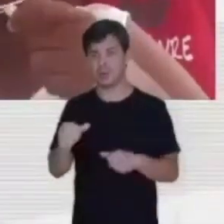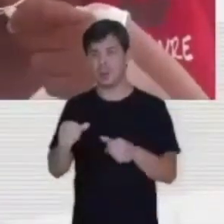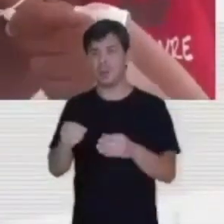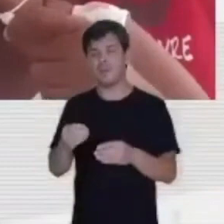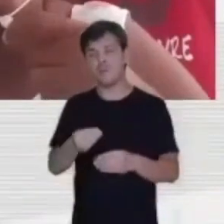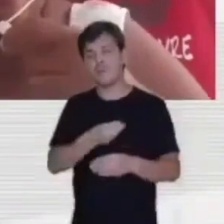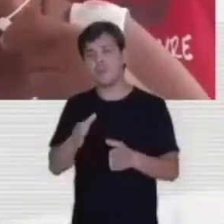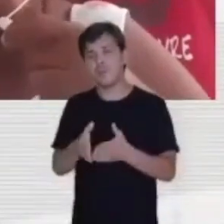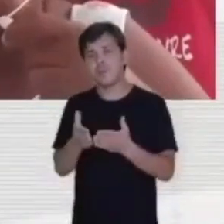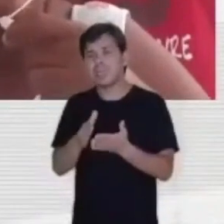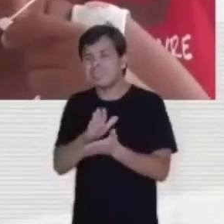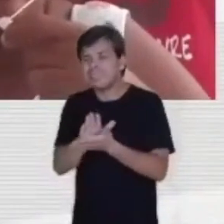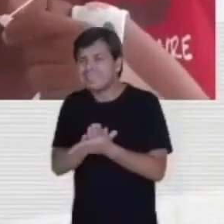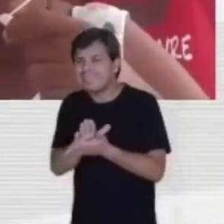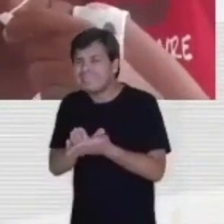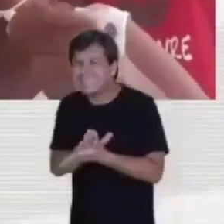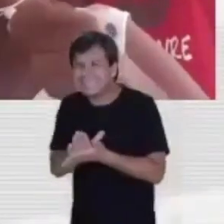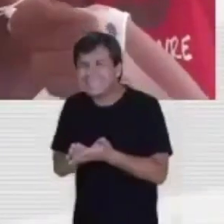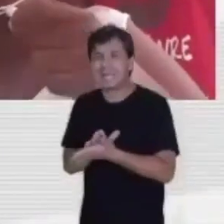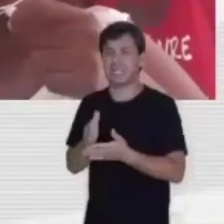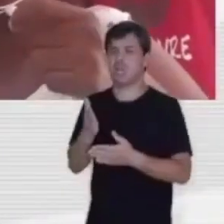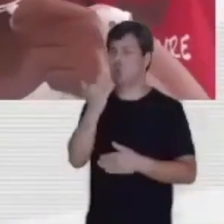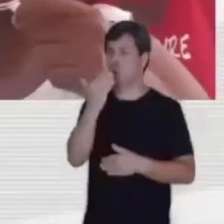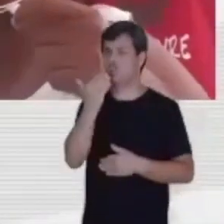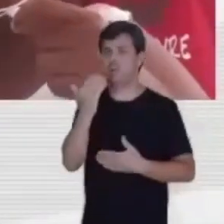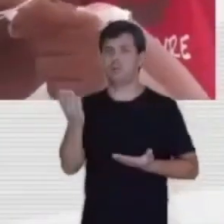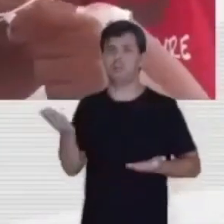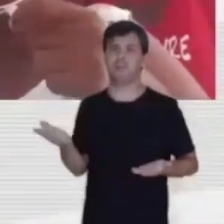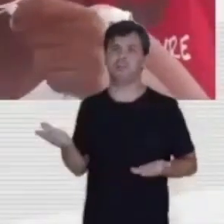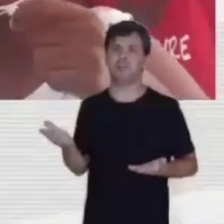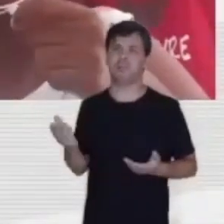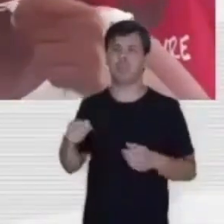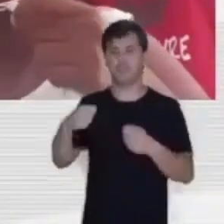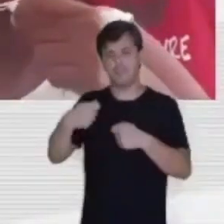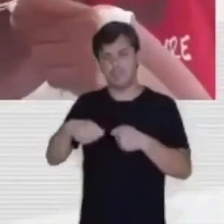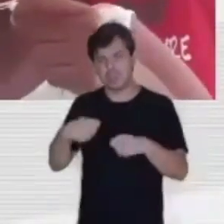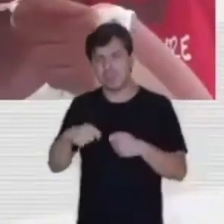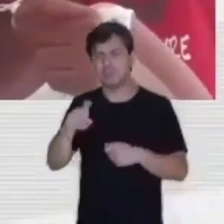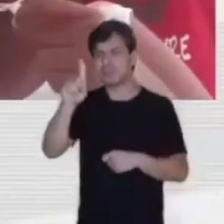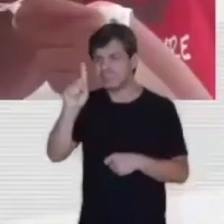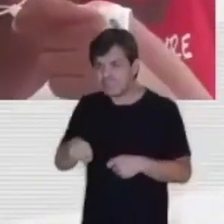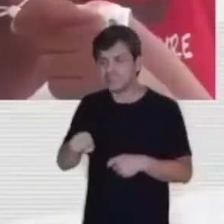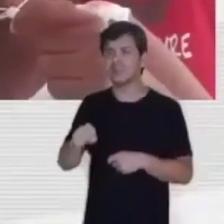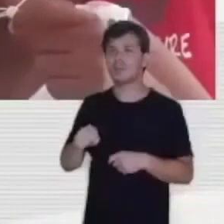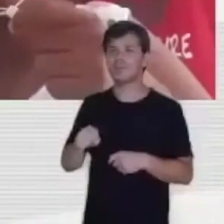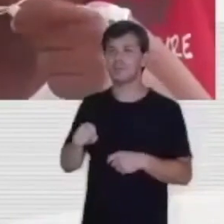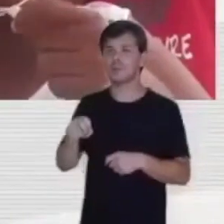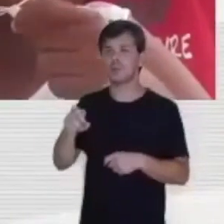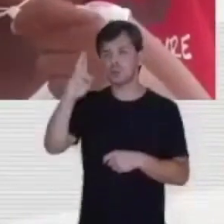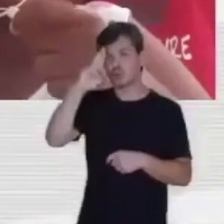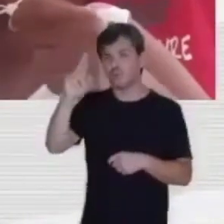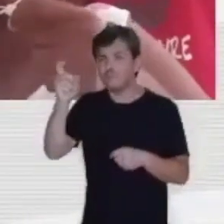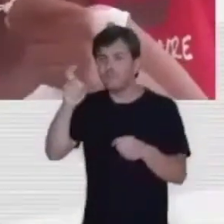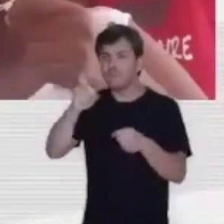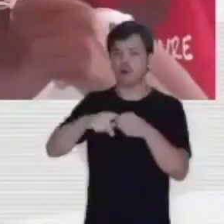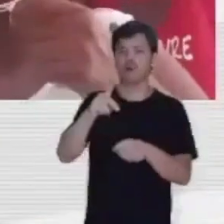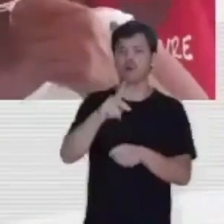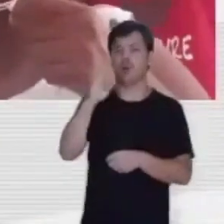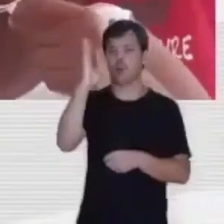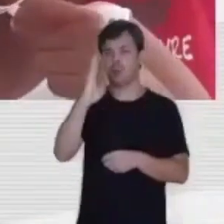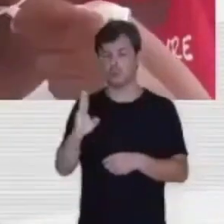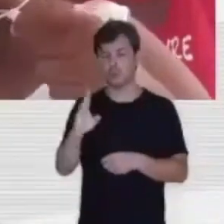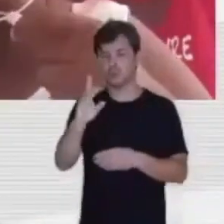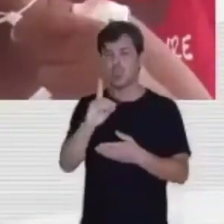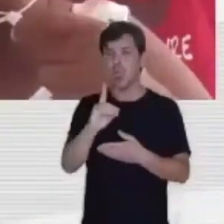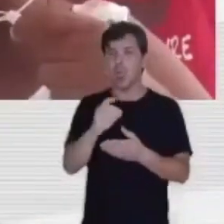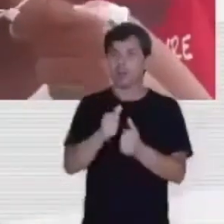pobreza, sem ter nada, nada para comer. Precisamos, sim, presidente Lula, que o senhor volte, volte a dirigir